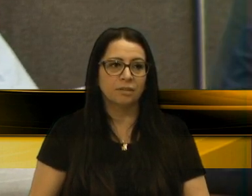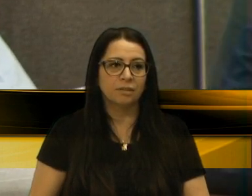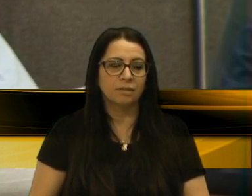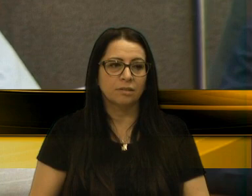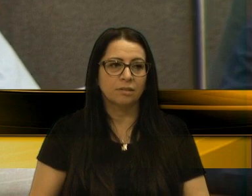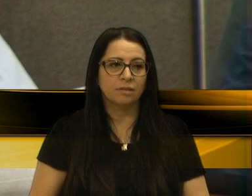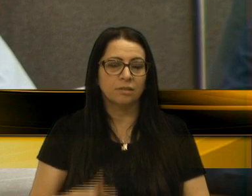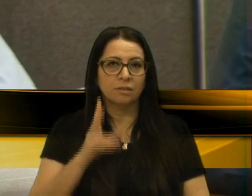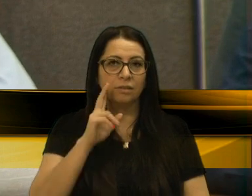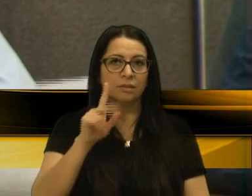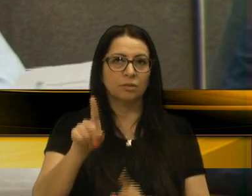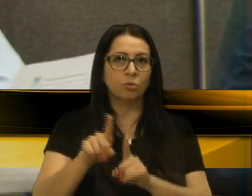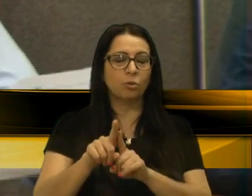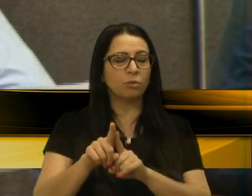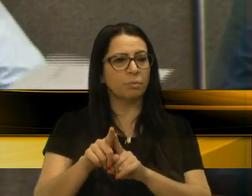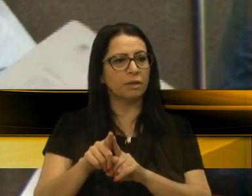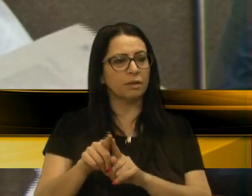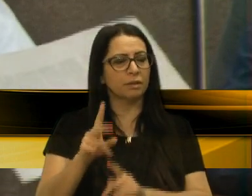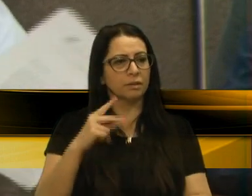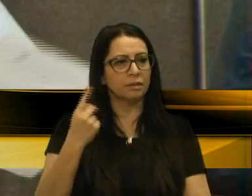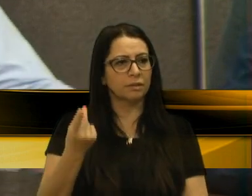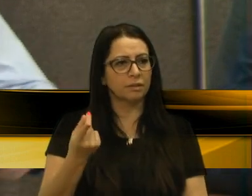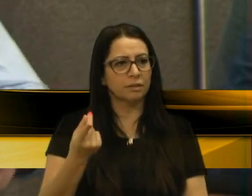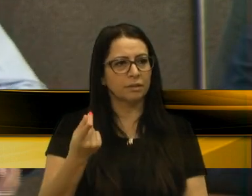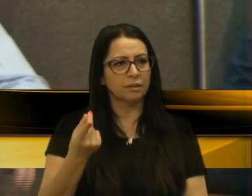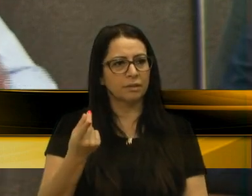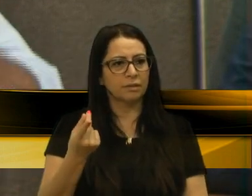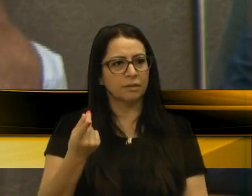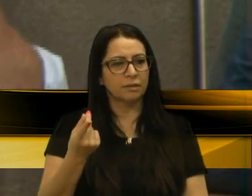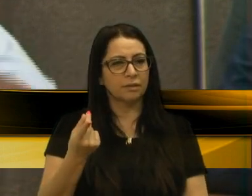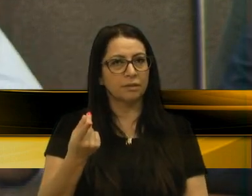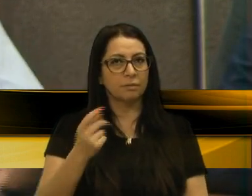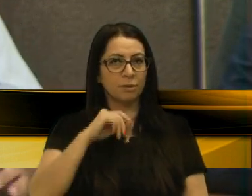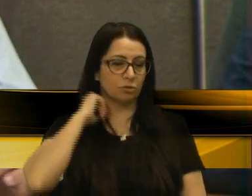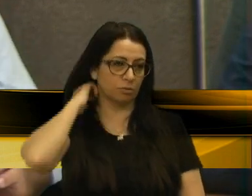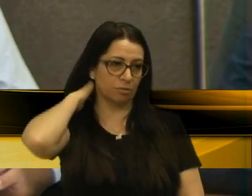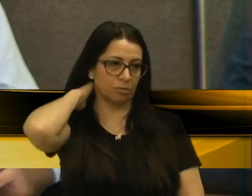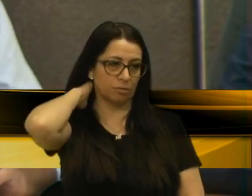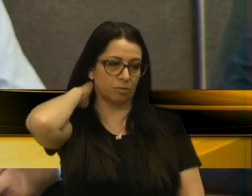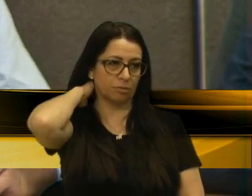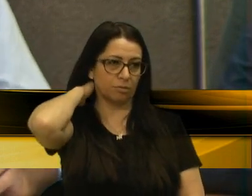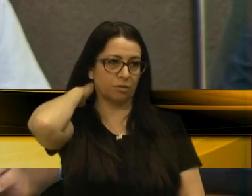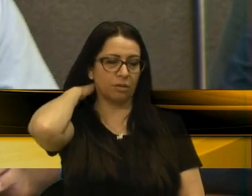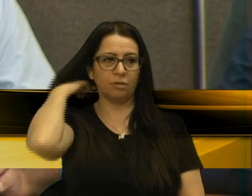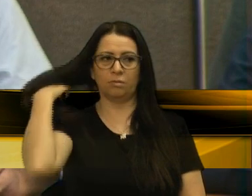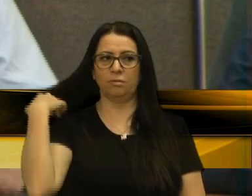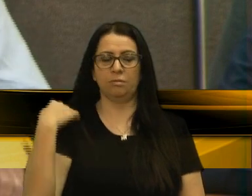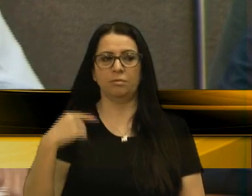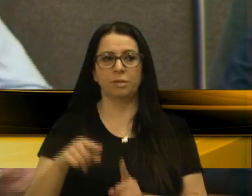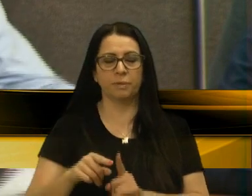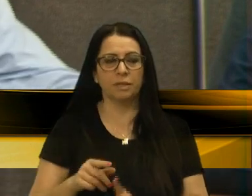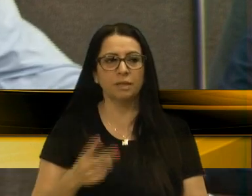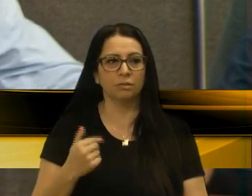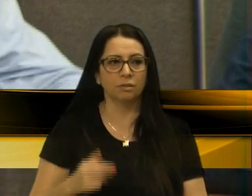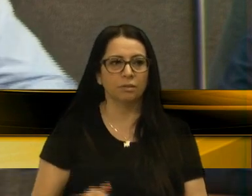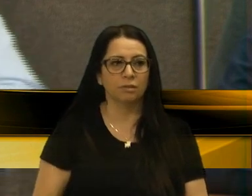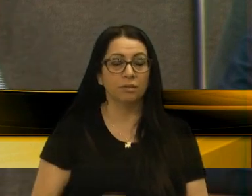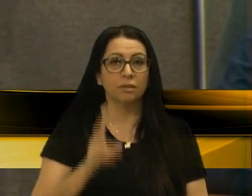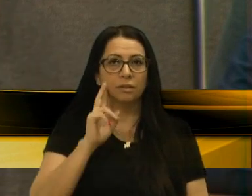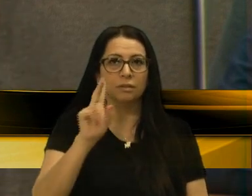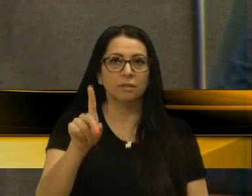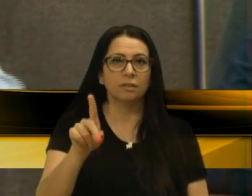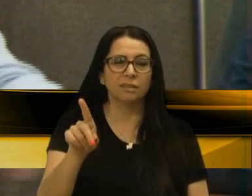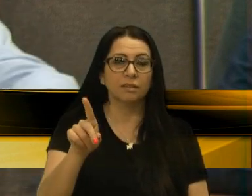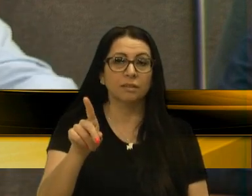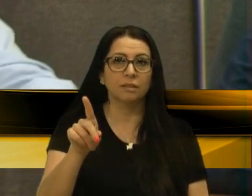sistema do SUS do município de Caxias. Por que eu queria usar esse minuto hoje, vereador Eloy? Justamente para dizer que na